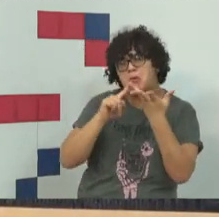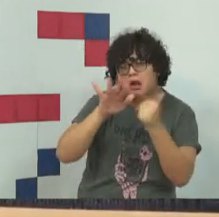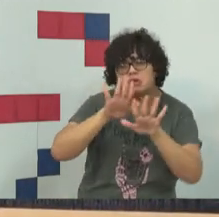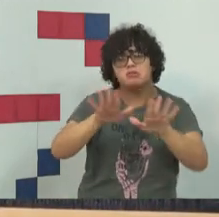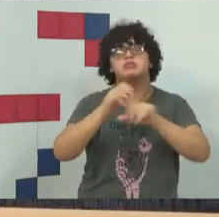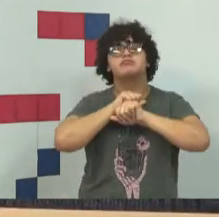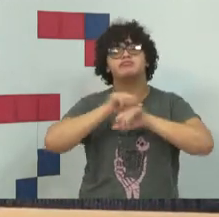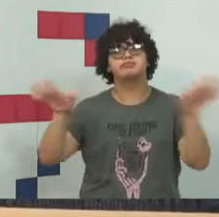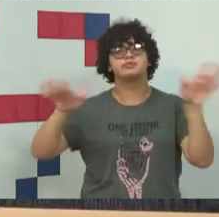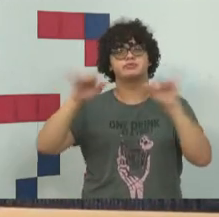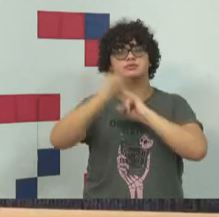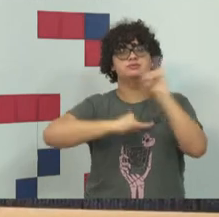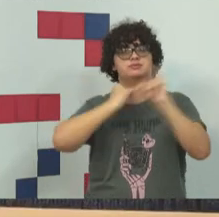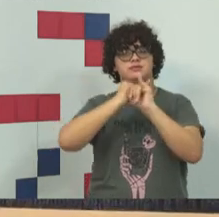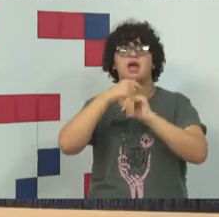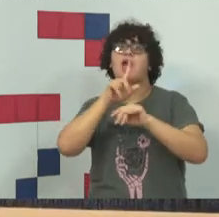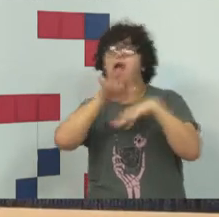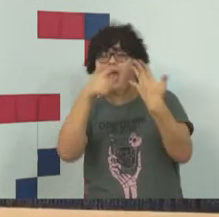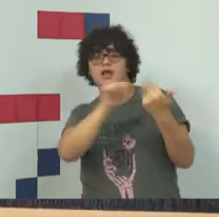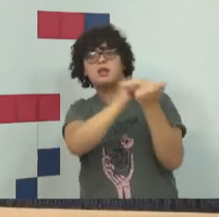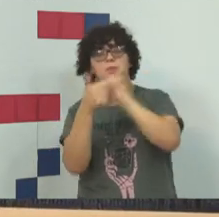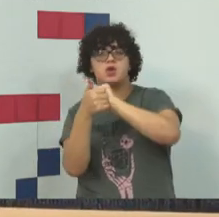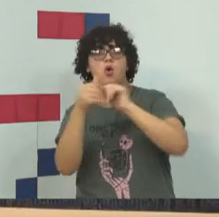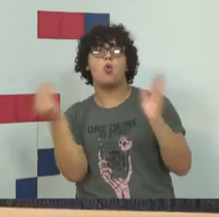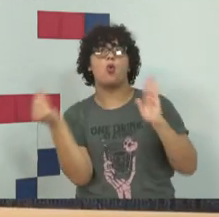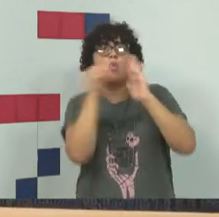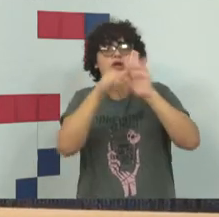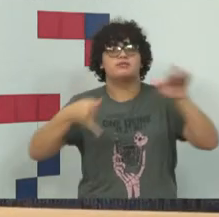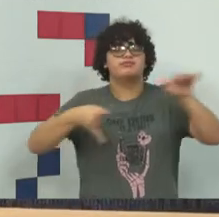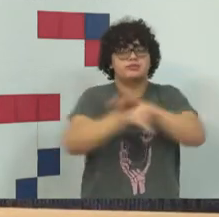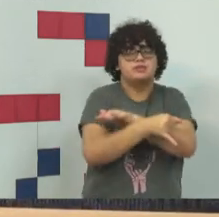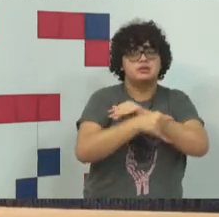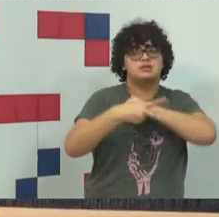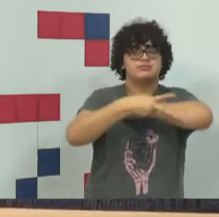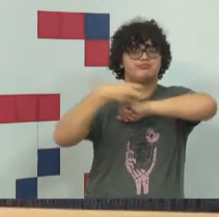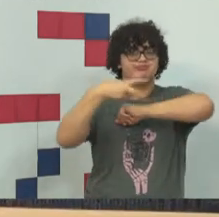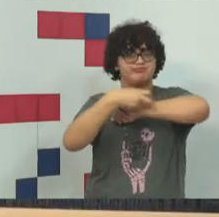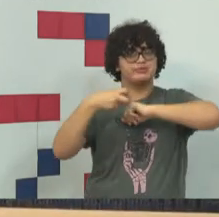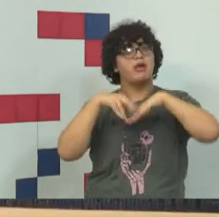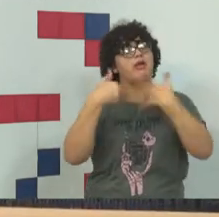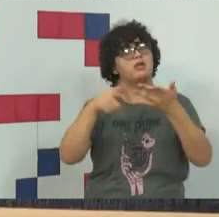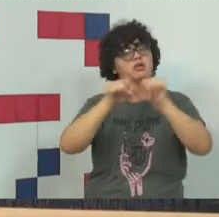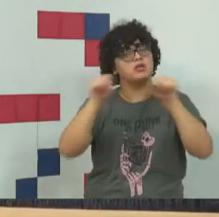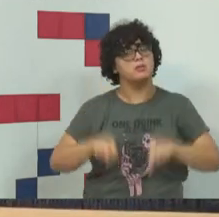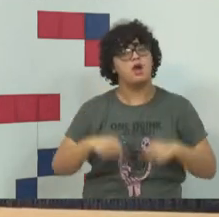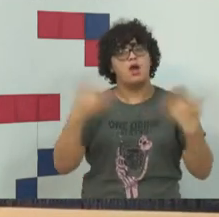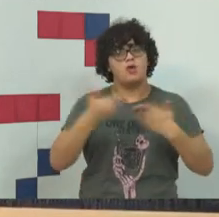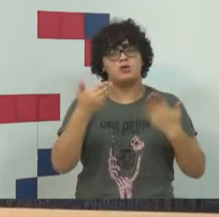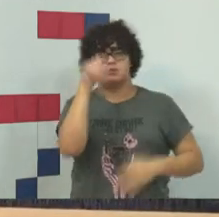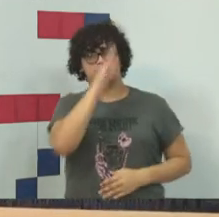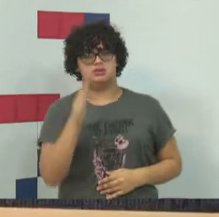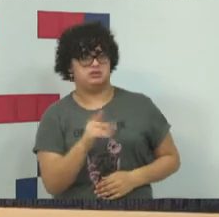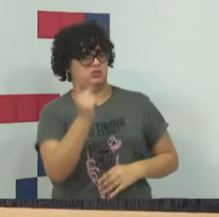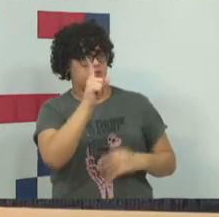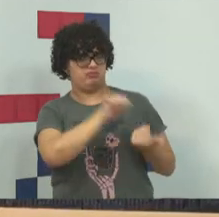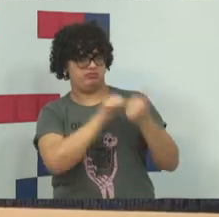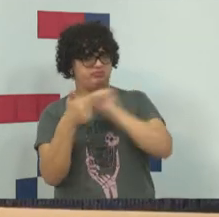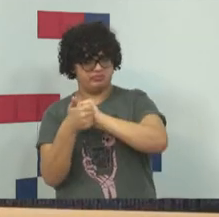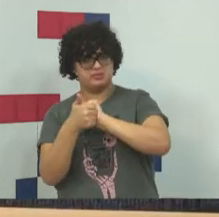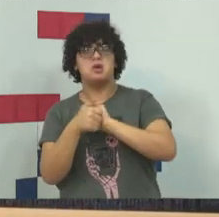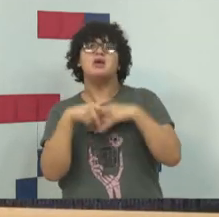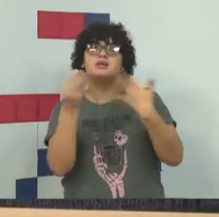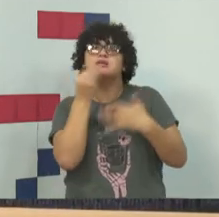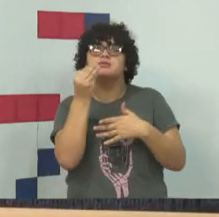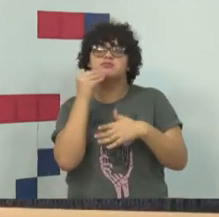colocando a invasão de sistema, pela lei Carolina Dickmann. Então, o Brasil não sistematizou, vem construindo, e eu